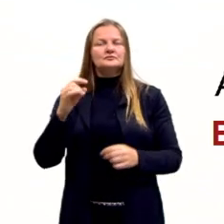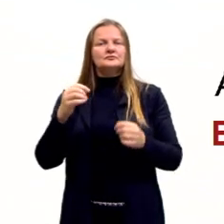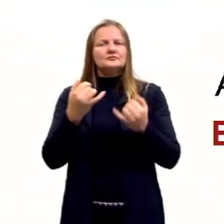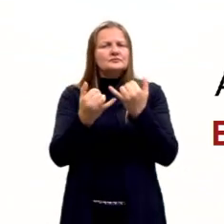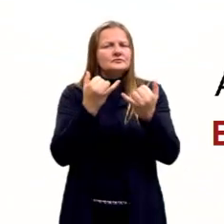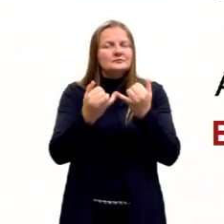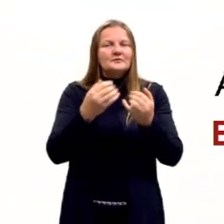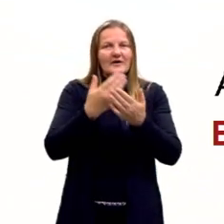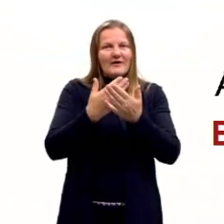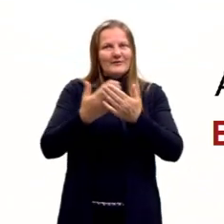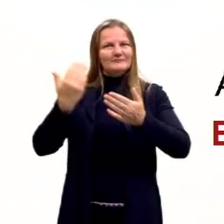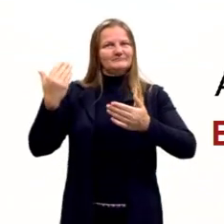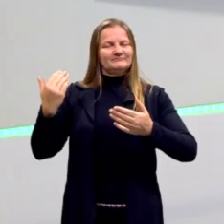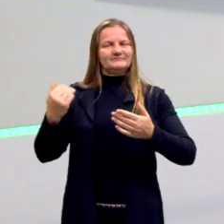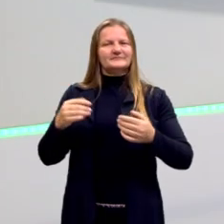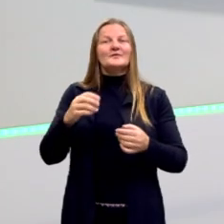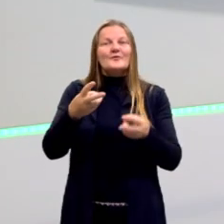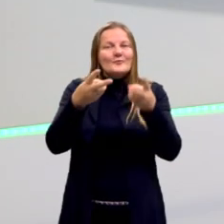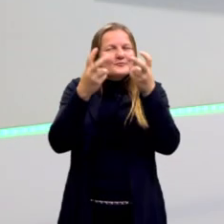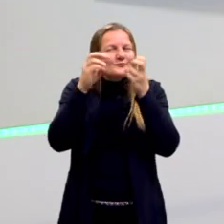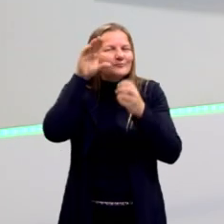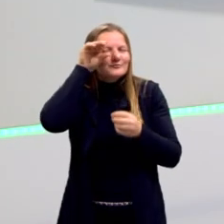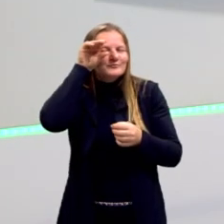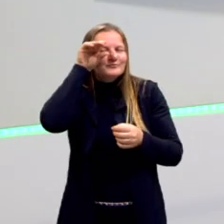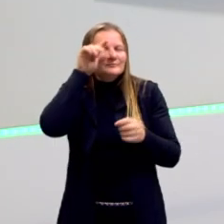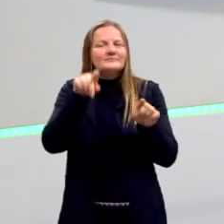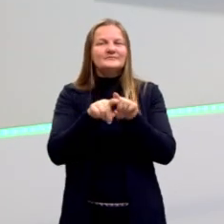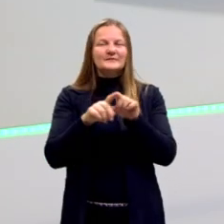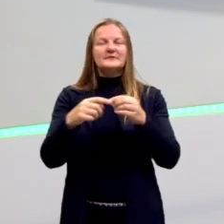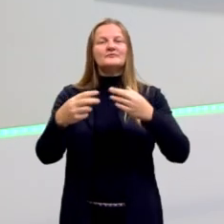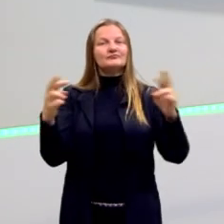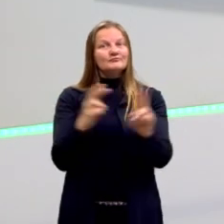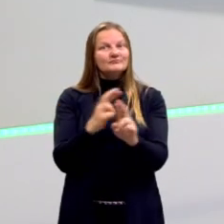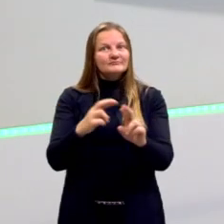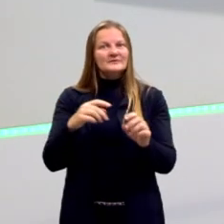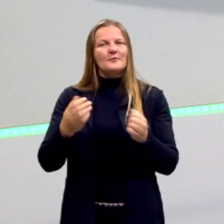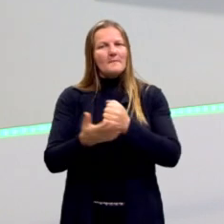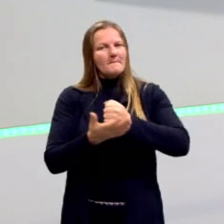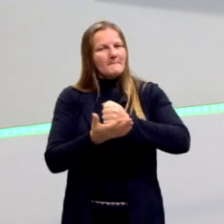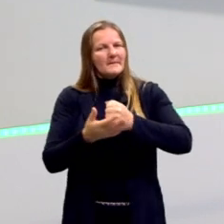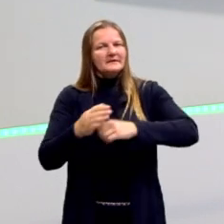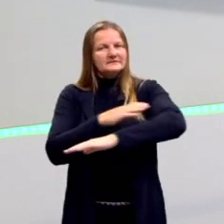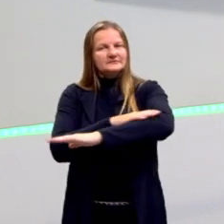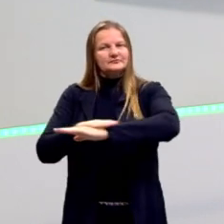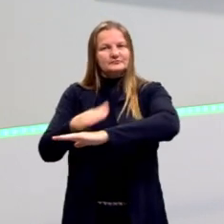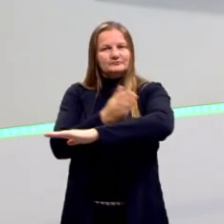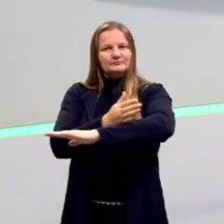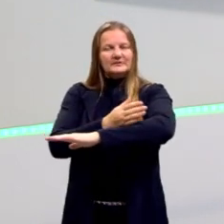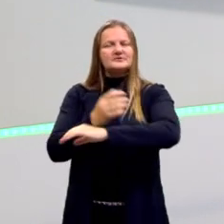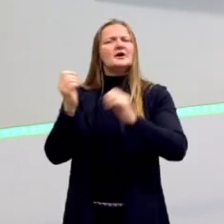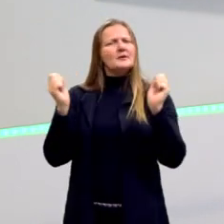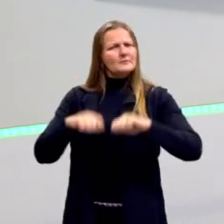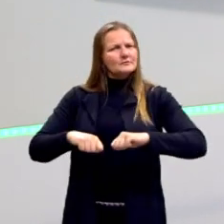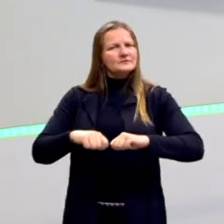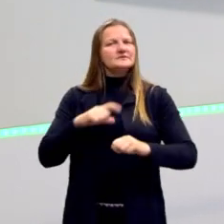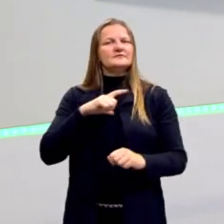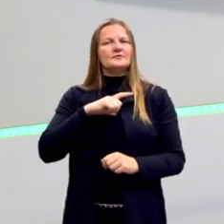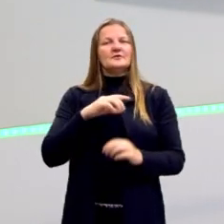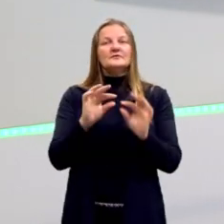passada, vocês vão observar que segue também essa relação de base média e podem, algumas vezes,